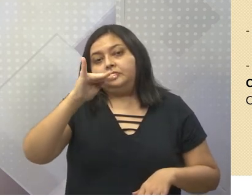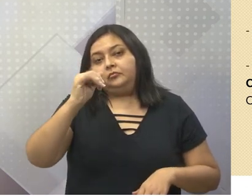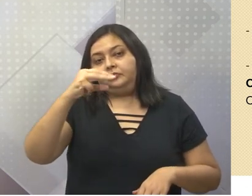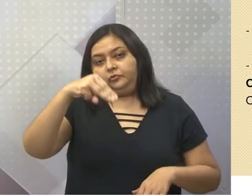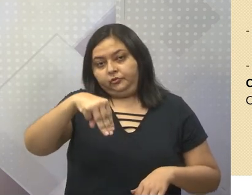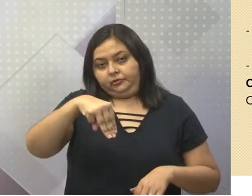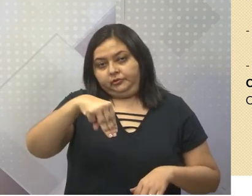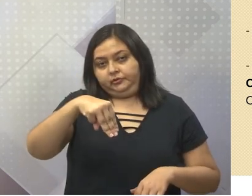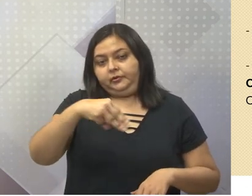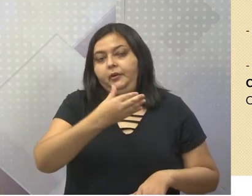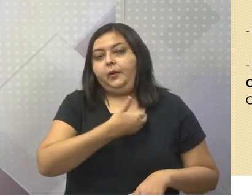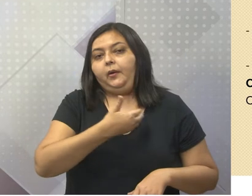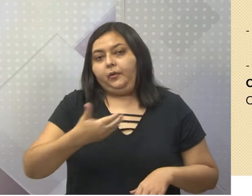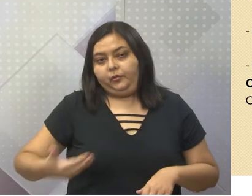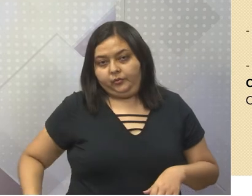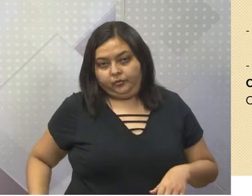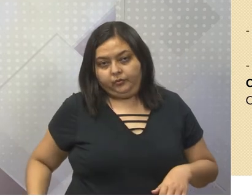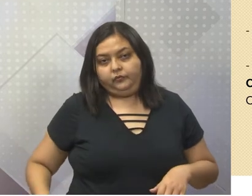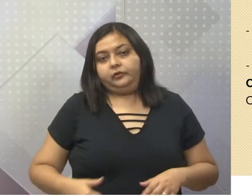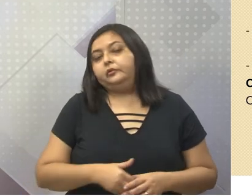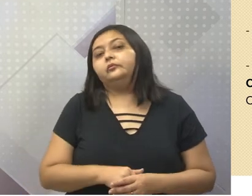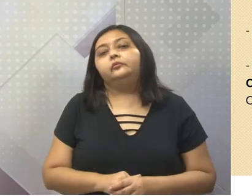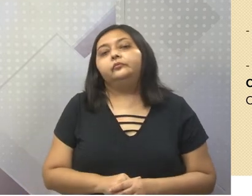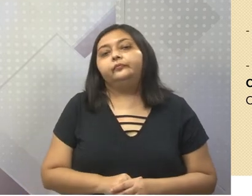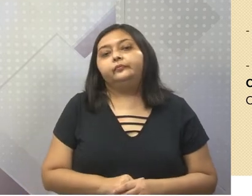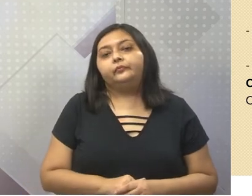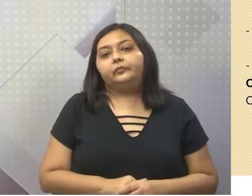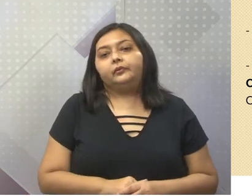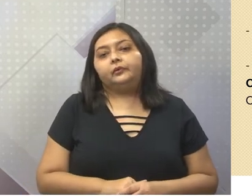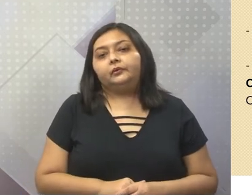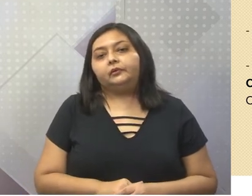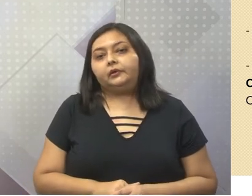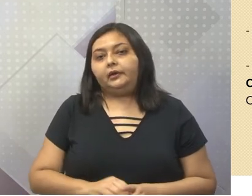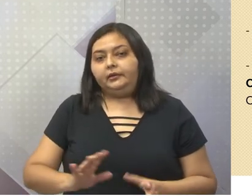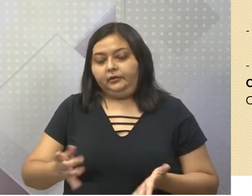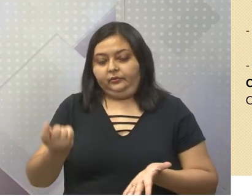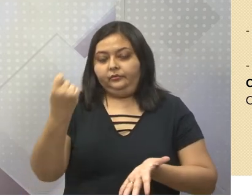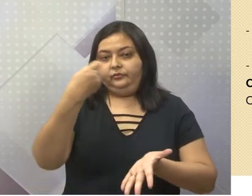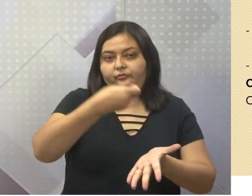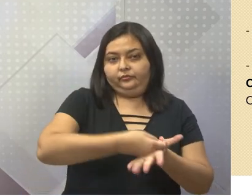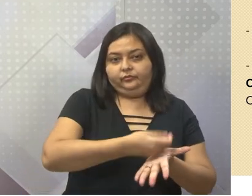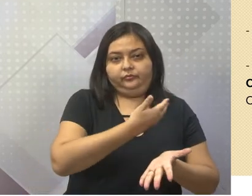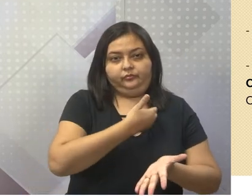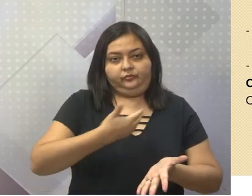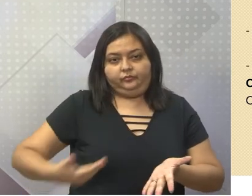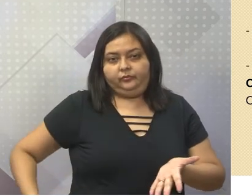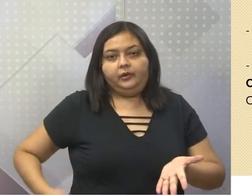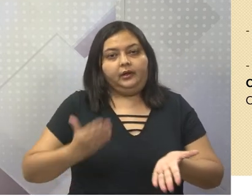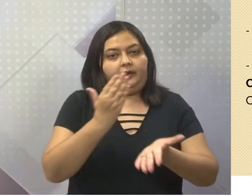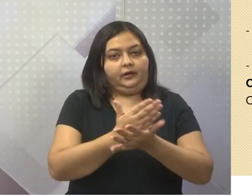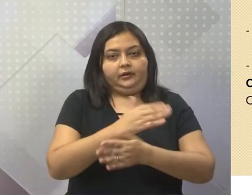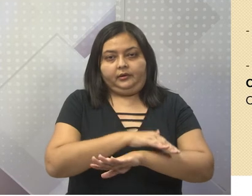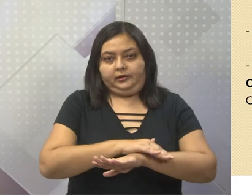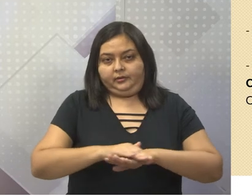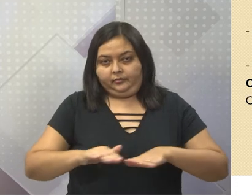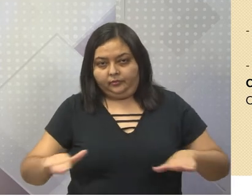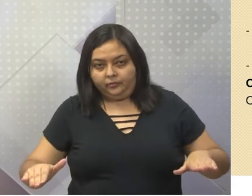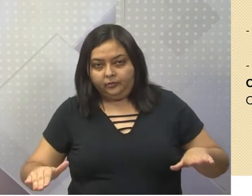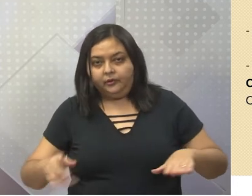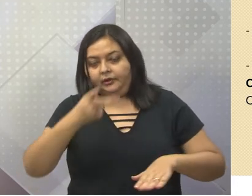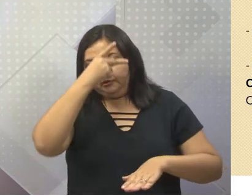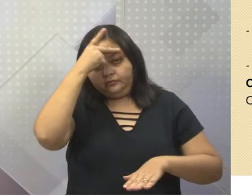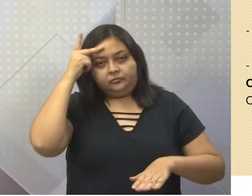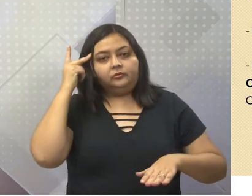ao governador da província, em troca do perdão de suas dívidas com o governo. Os inconfidentes foram presos e